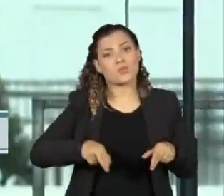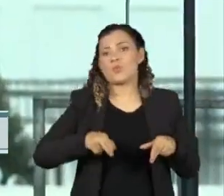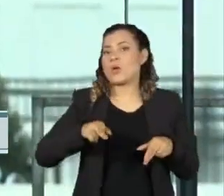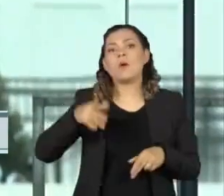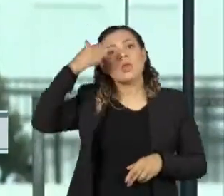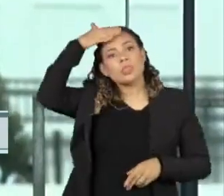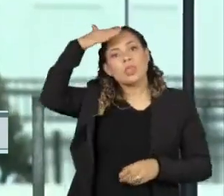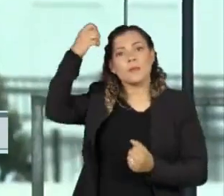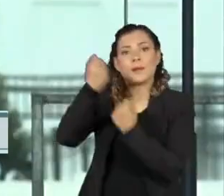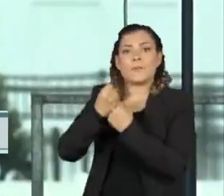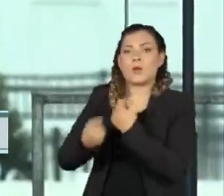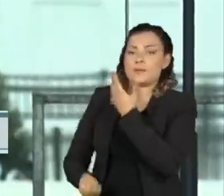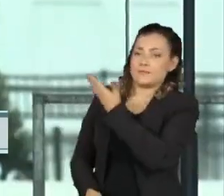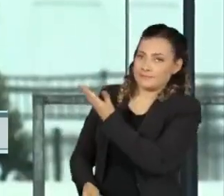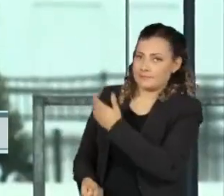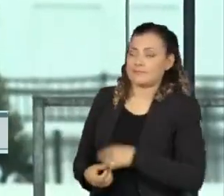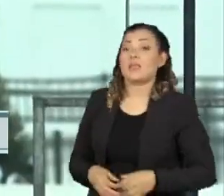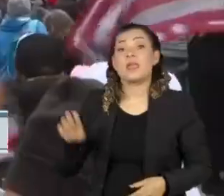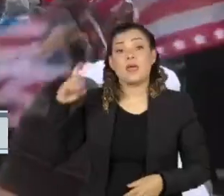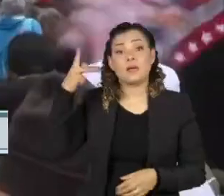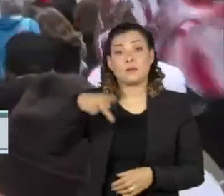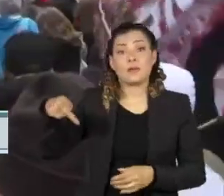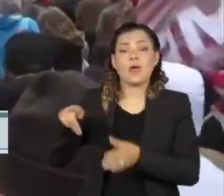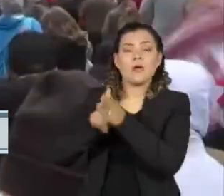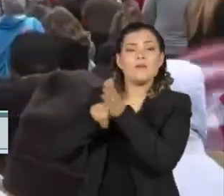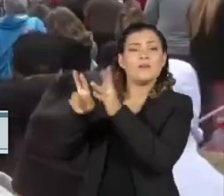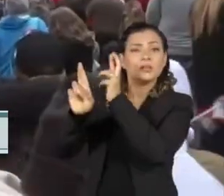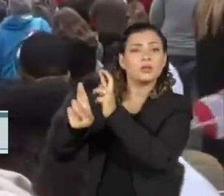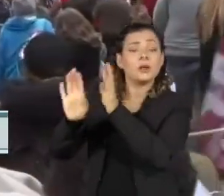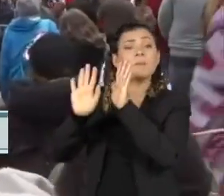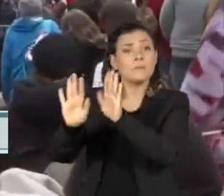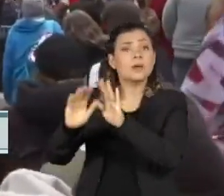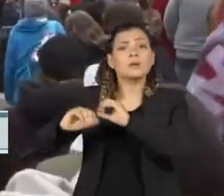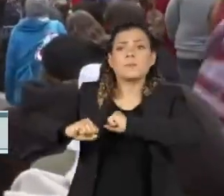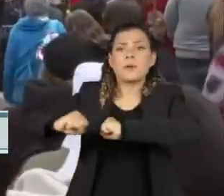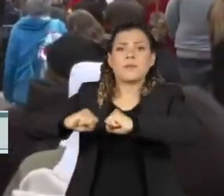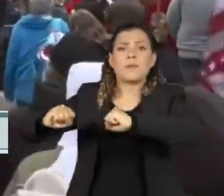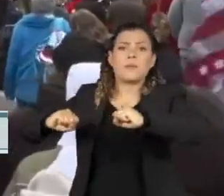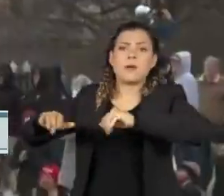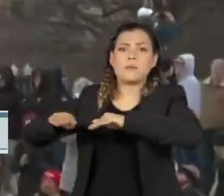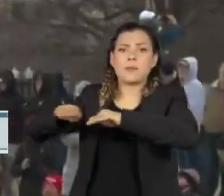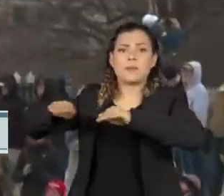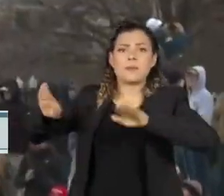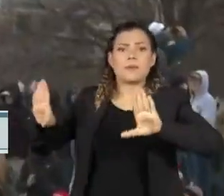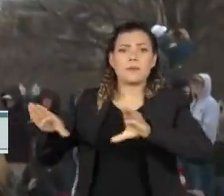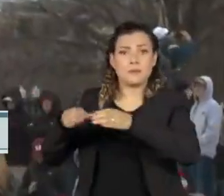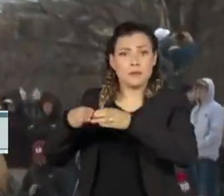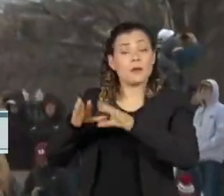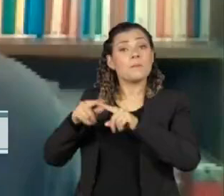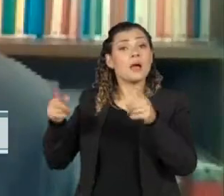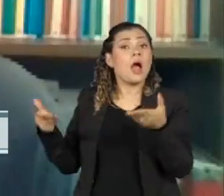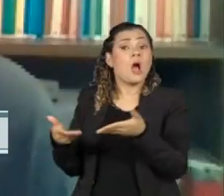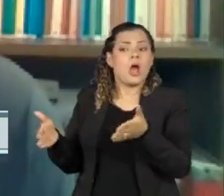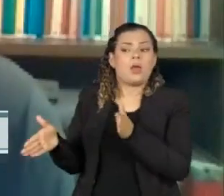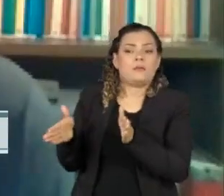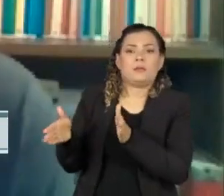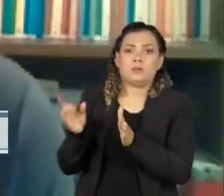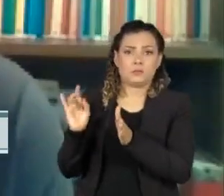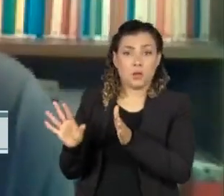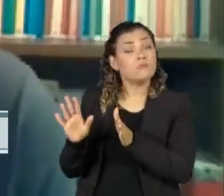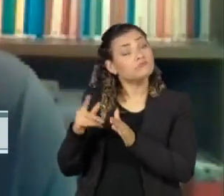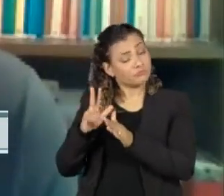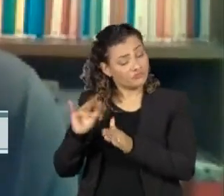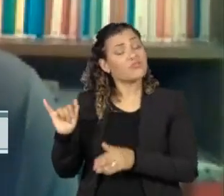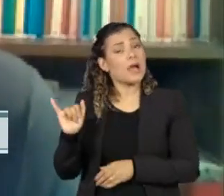com um ex-presidente investigado, mas ainda capaz de mobilizar sua base de apoiadores, pelo menos por enquanto. Nós teremos uma